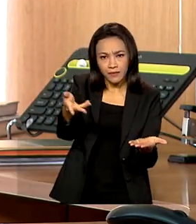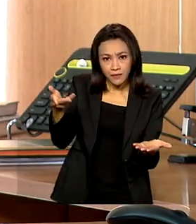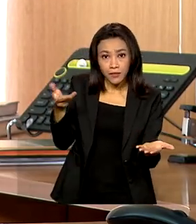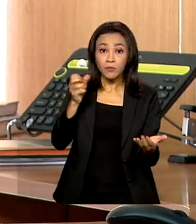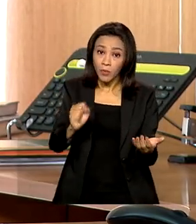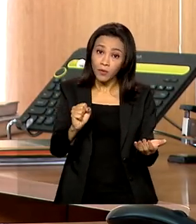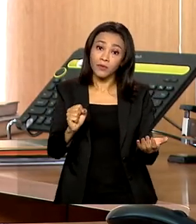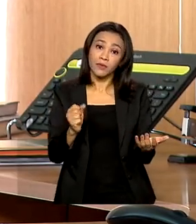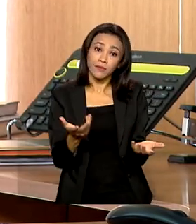também possam enfrentá-las.